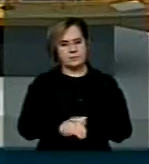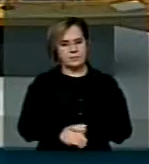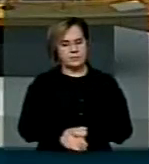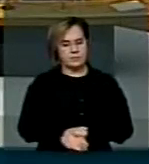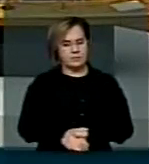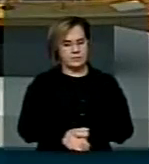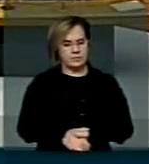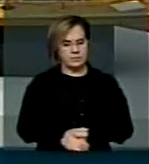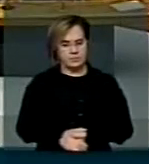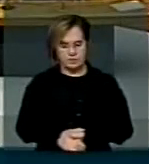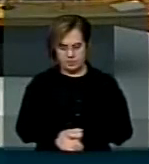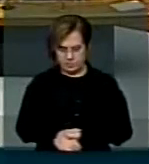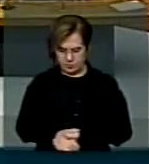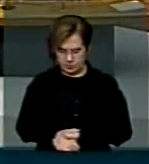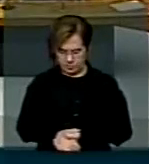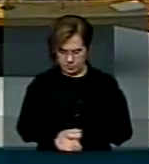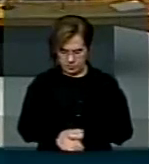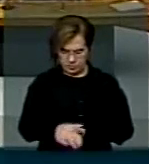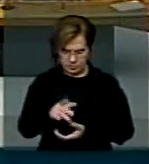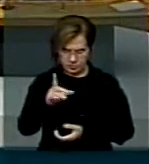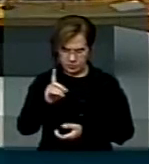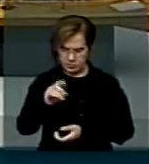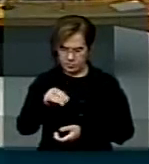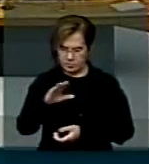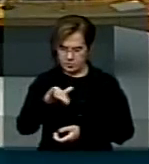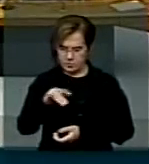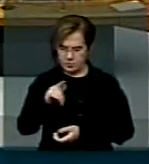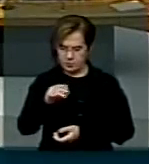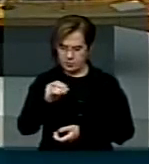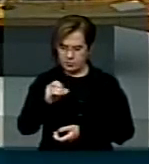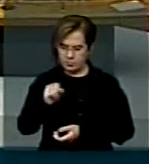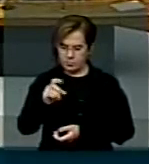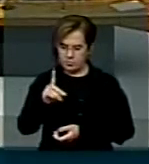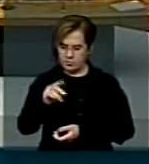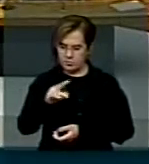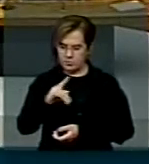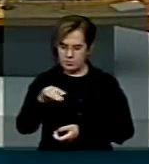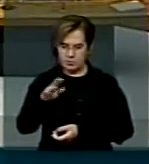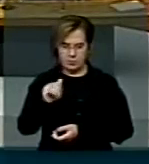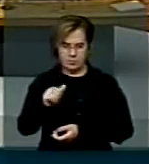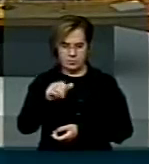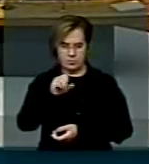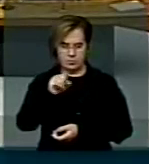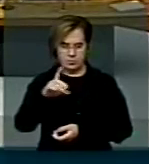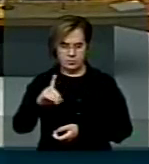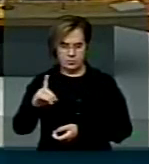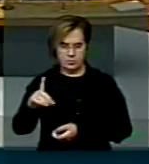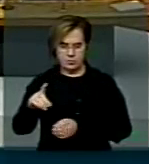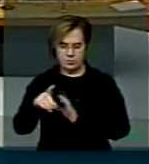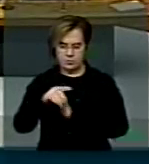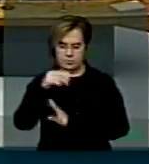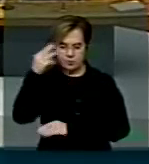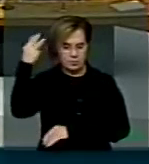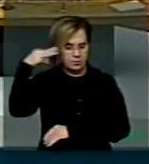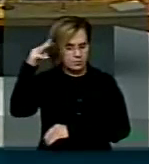Concedo a palavra ao deputado Domingos Dutra, Solidariedade do Maranhão.